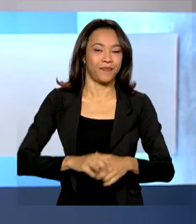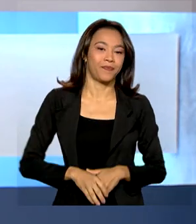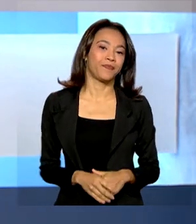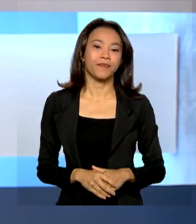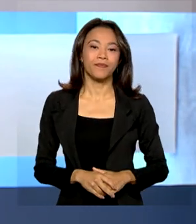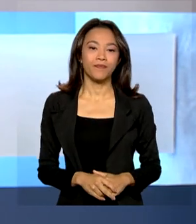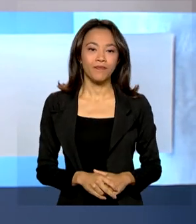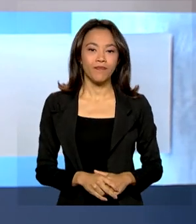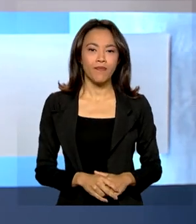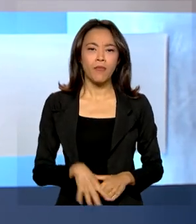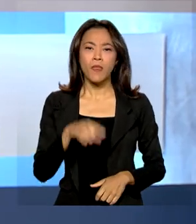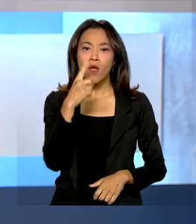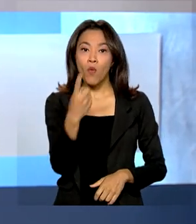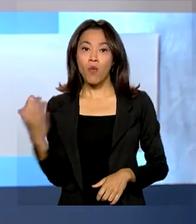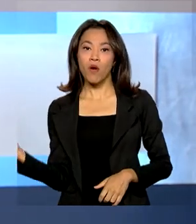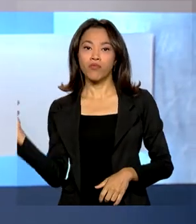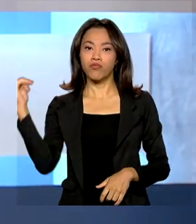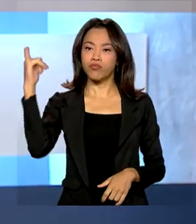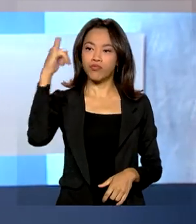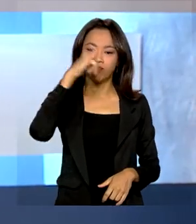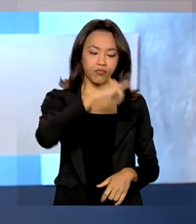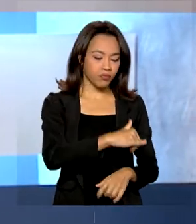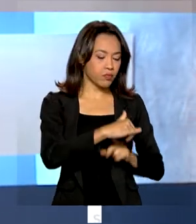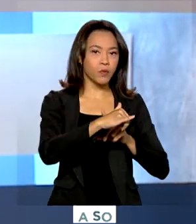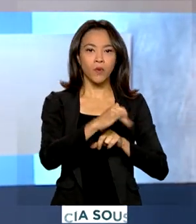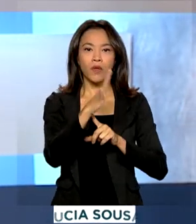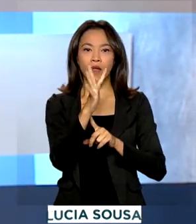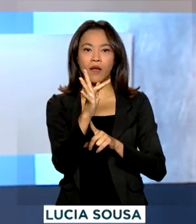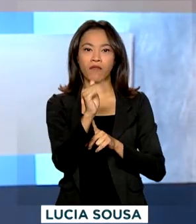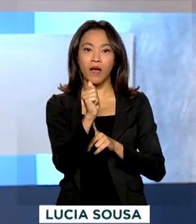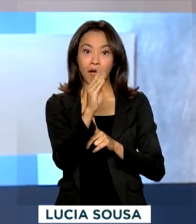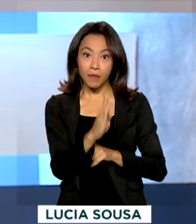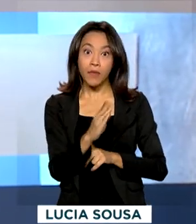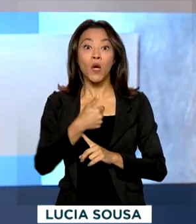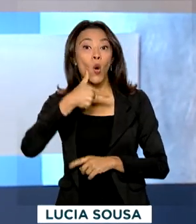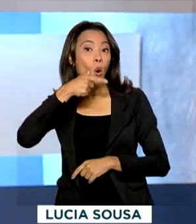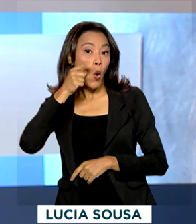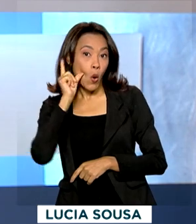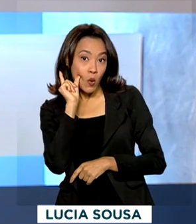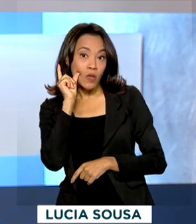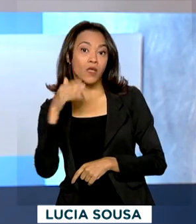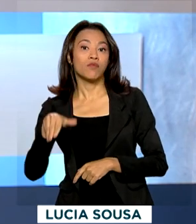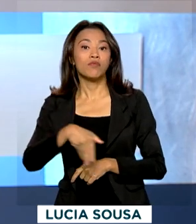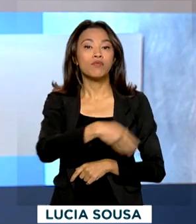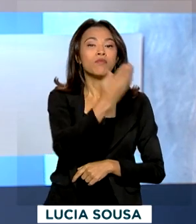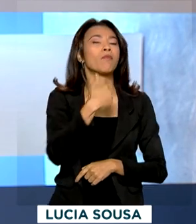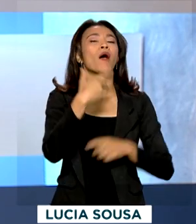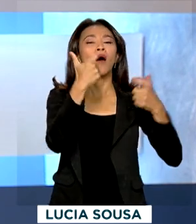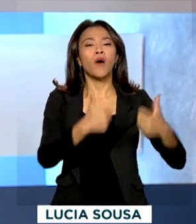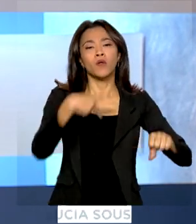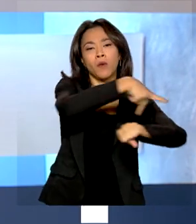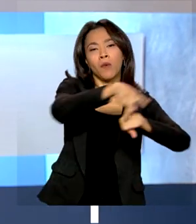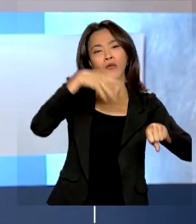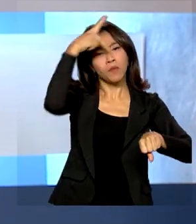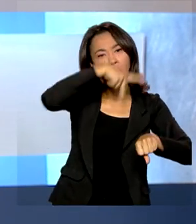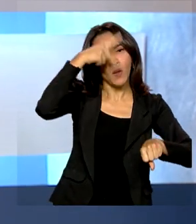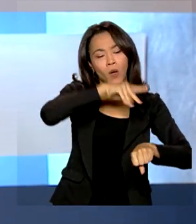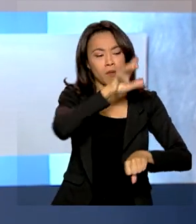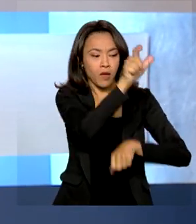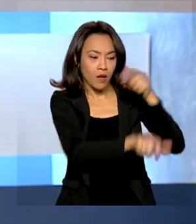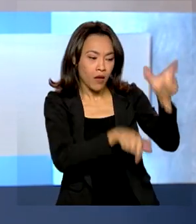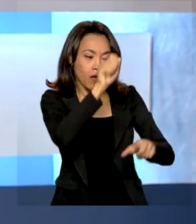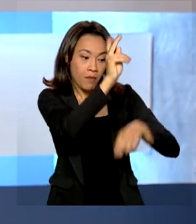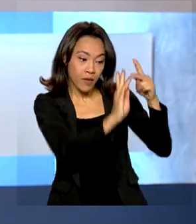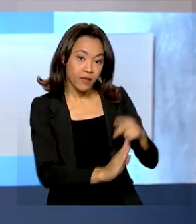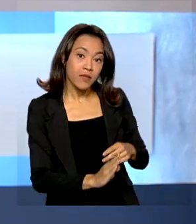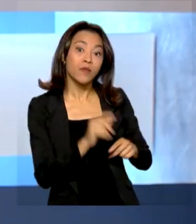Uma aeronave da Força Aérea Brasileira decolou de Brasília ontem rumo à Polônia para resgatar brasileiros, estrangeiros e até